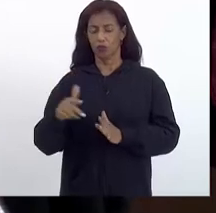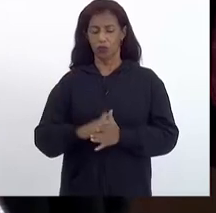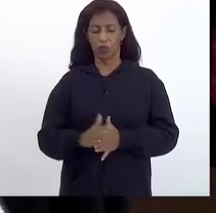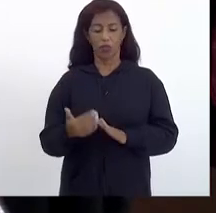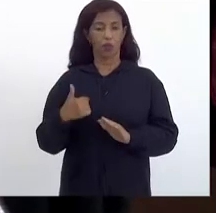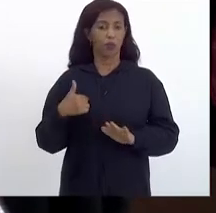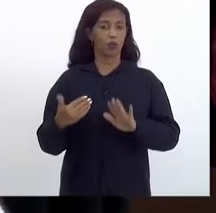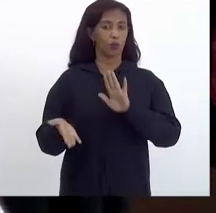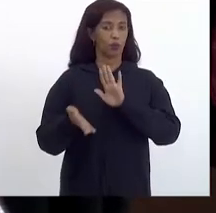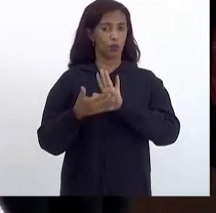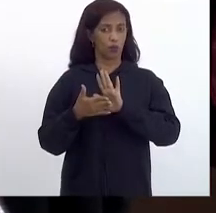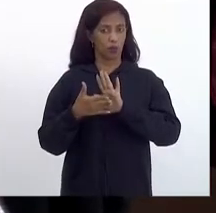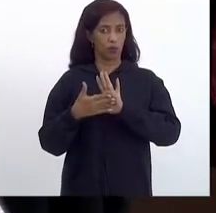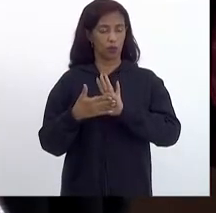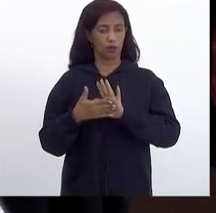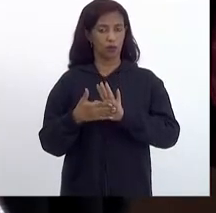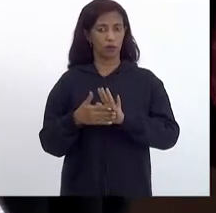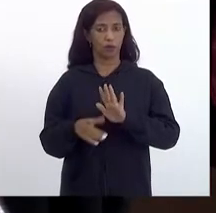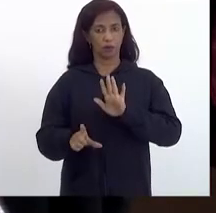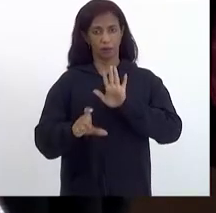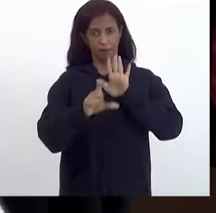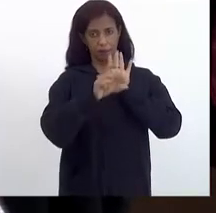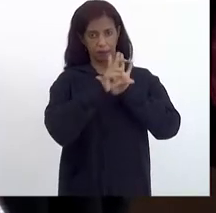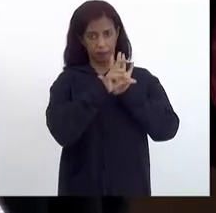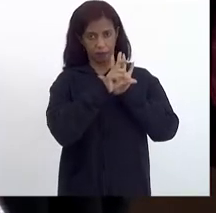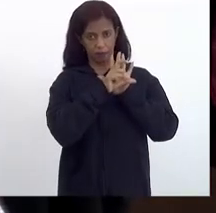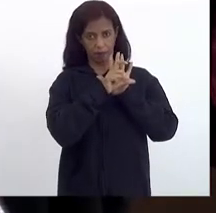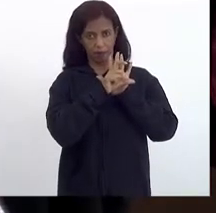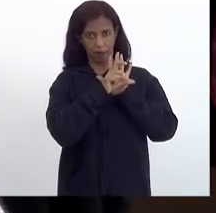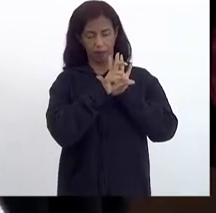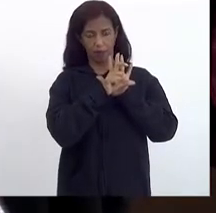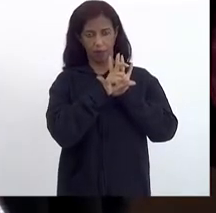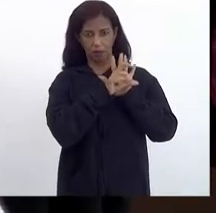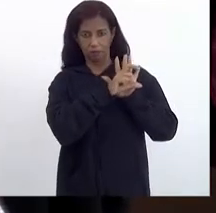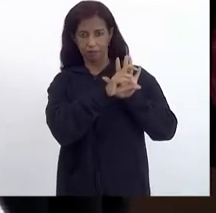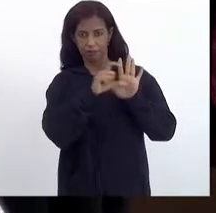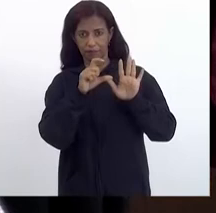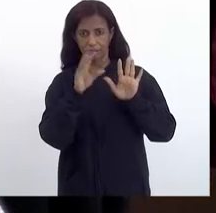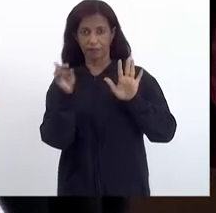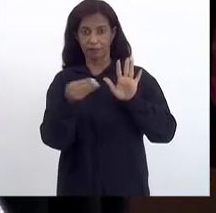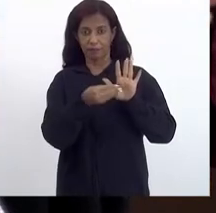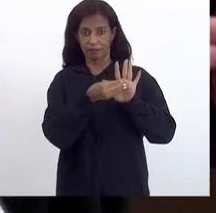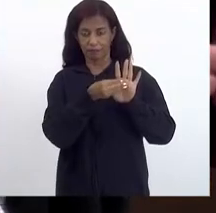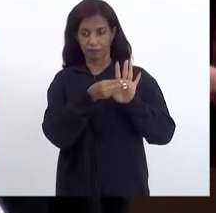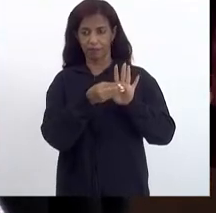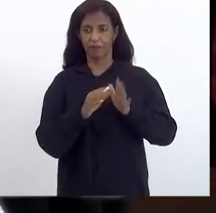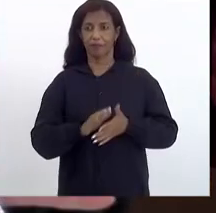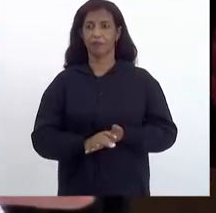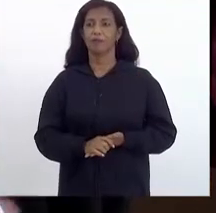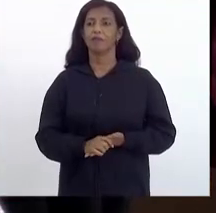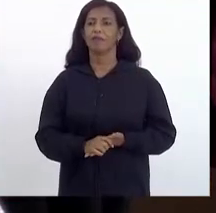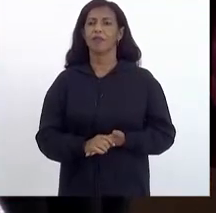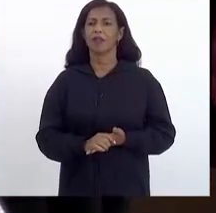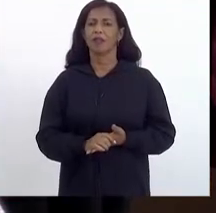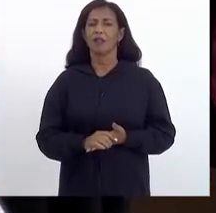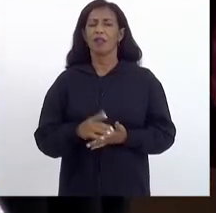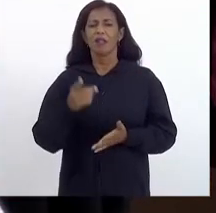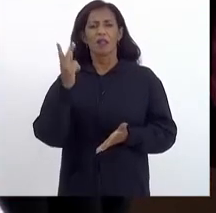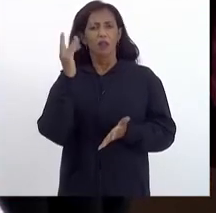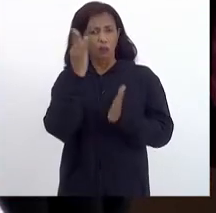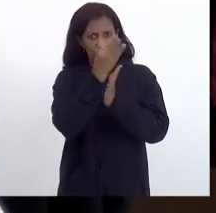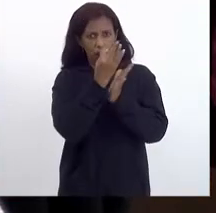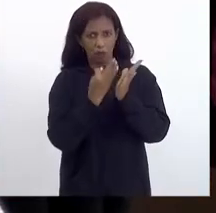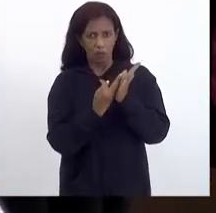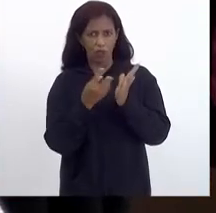propondo nesse penúltimo parágrafo a seguinte ressalva. Na esteira da mesma redação.